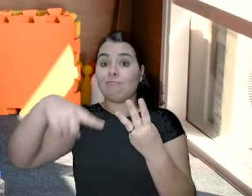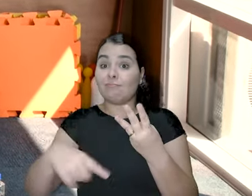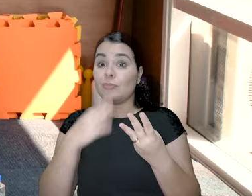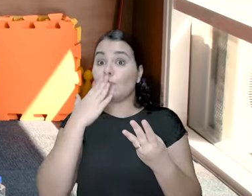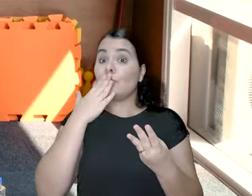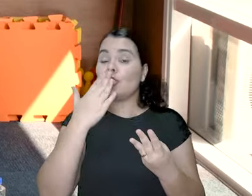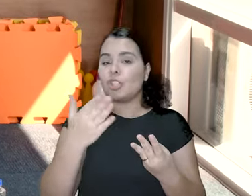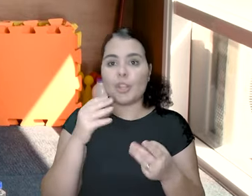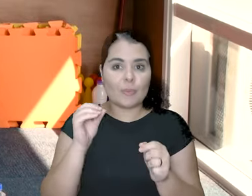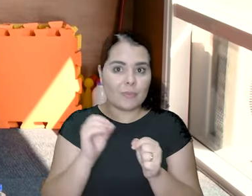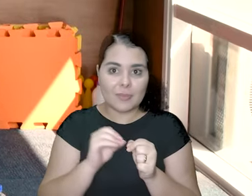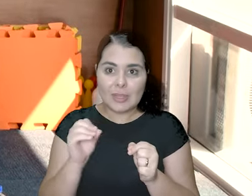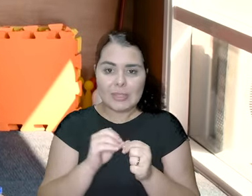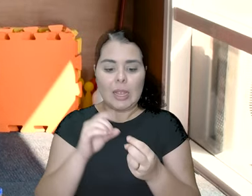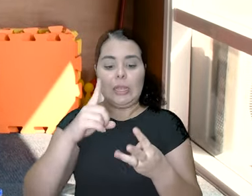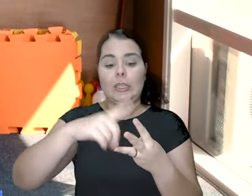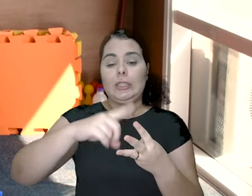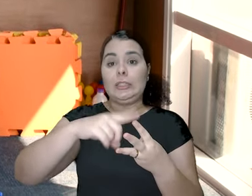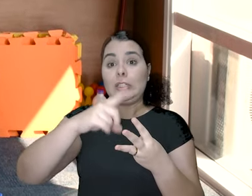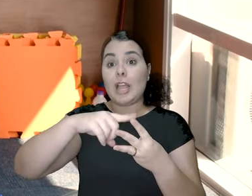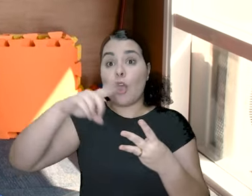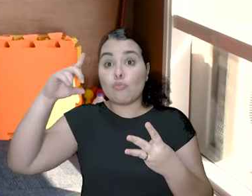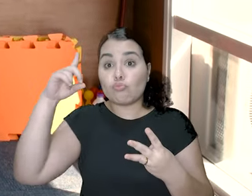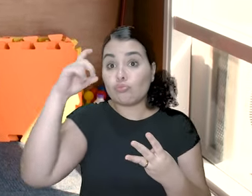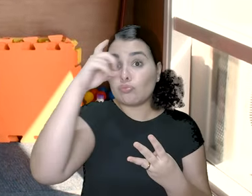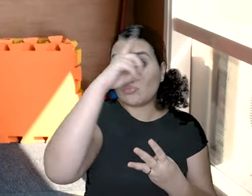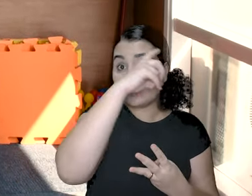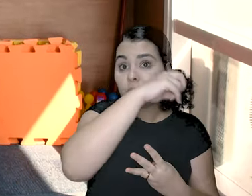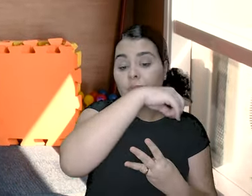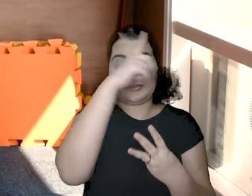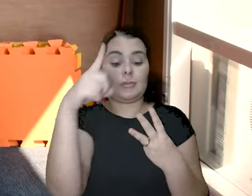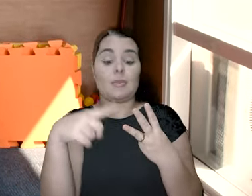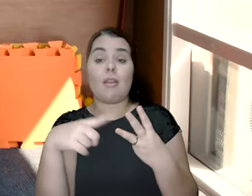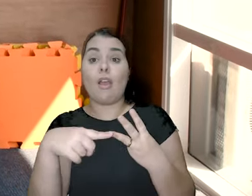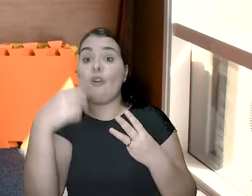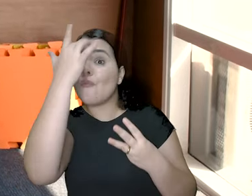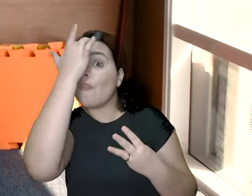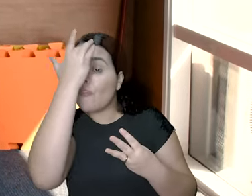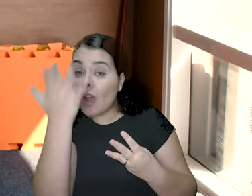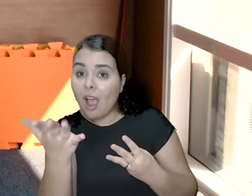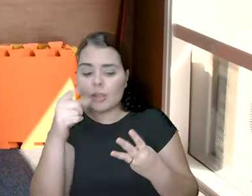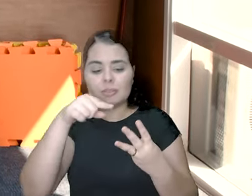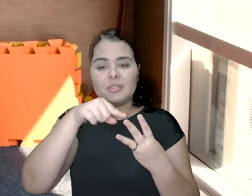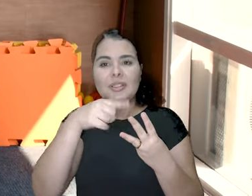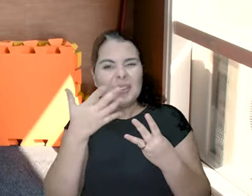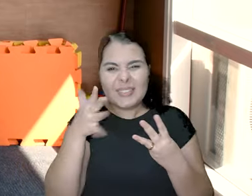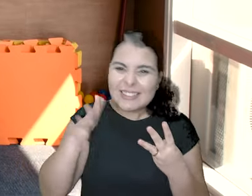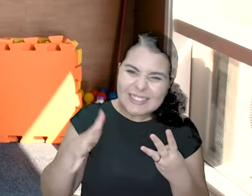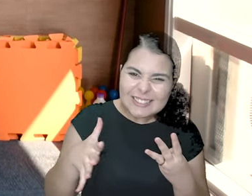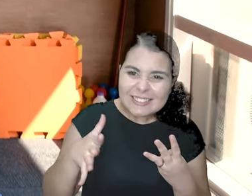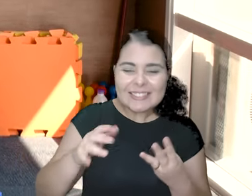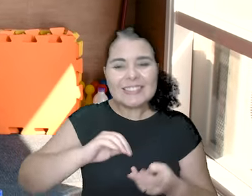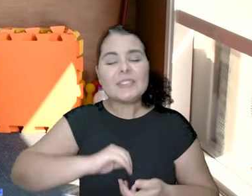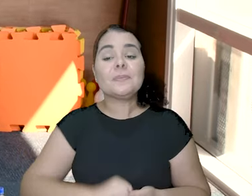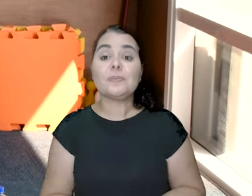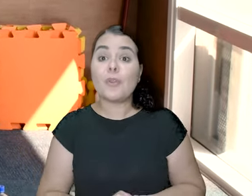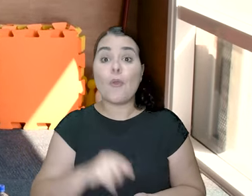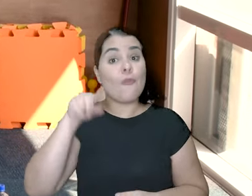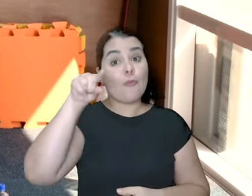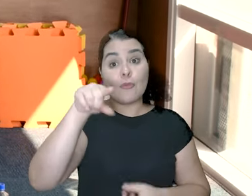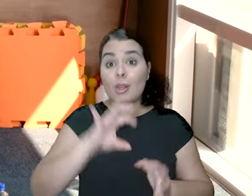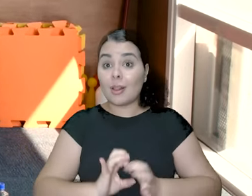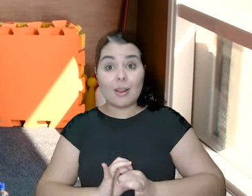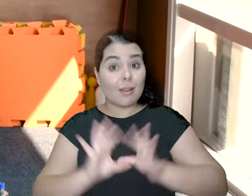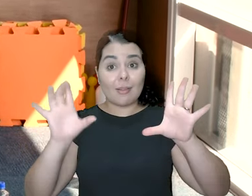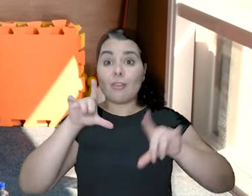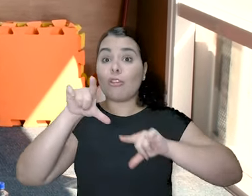maneiras de fazer. O mais difícil. E o mais fácil. E o mais ou menos.